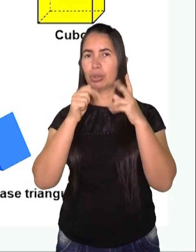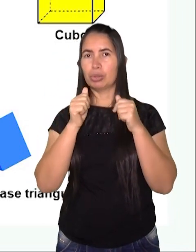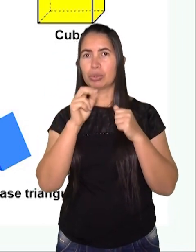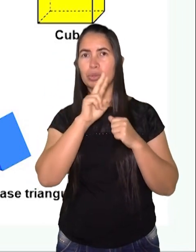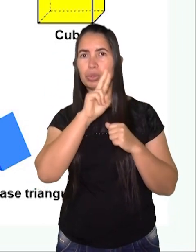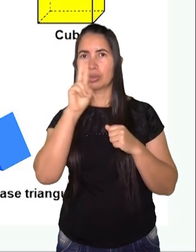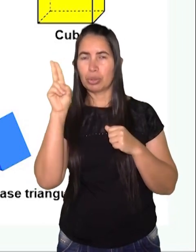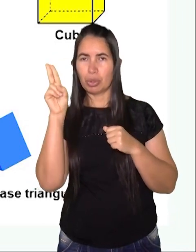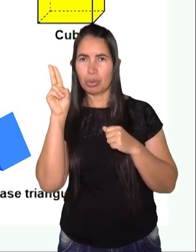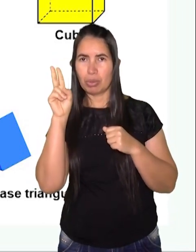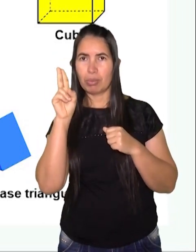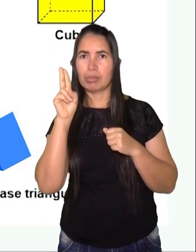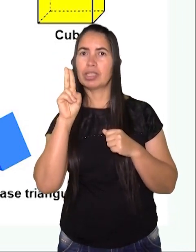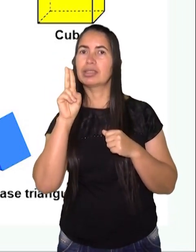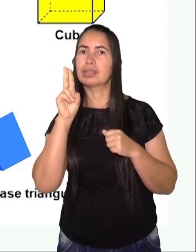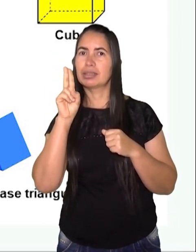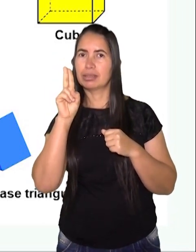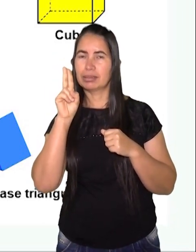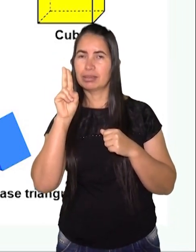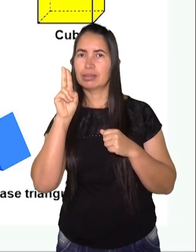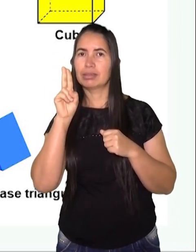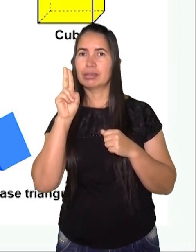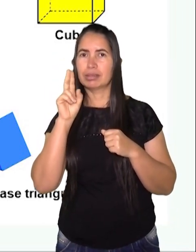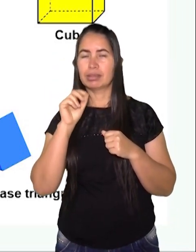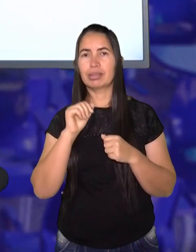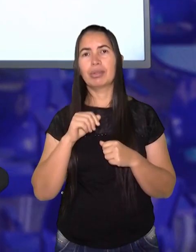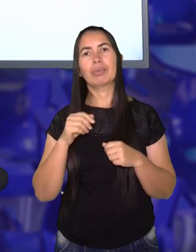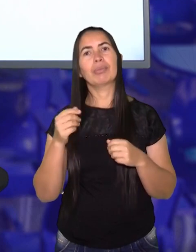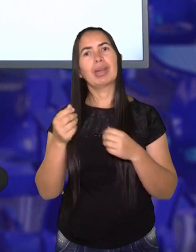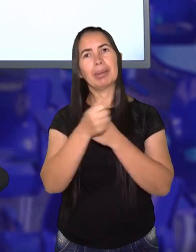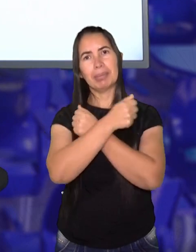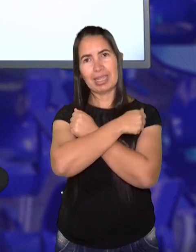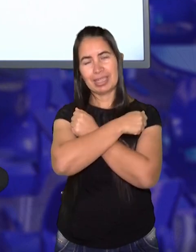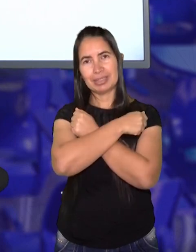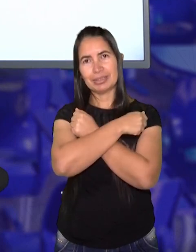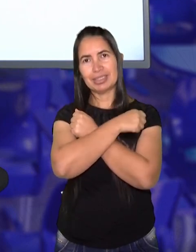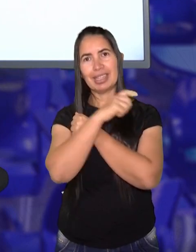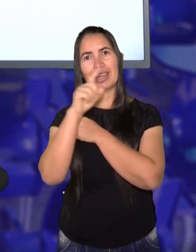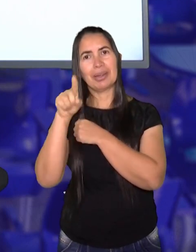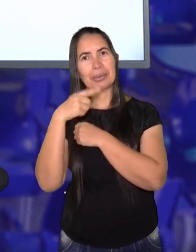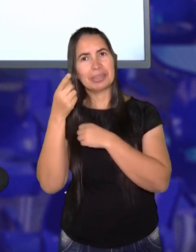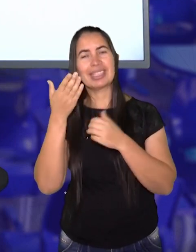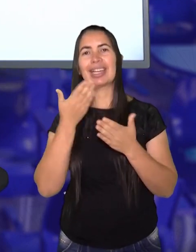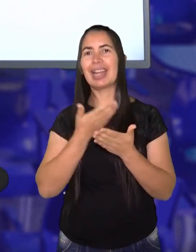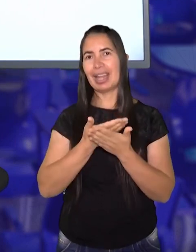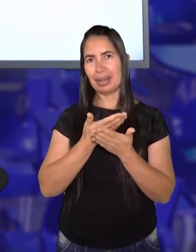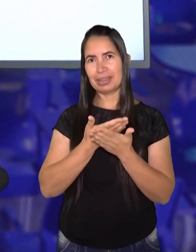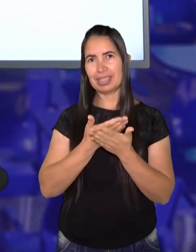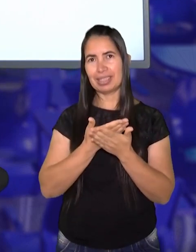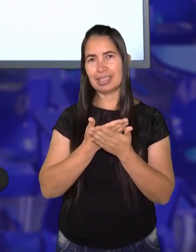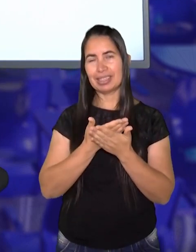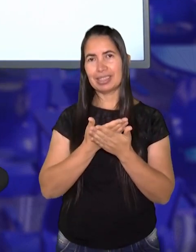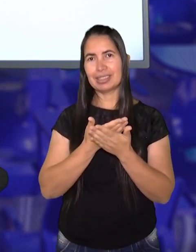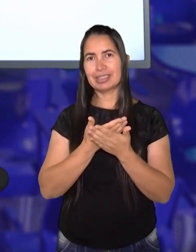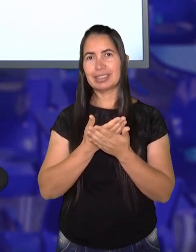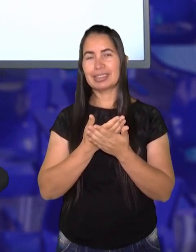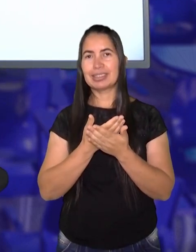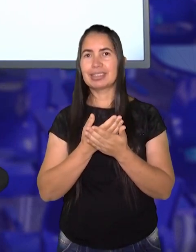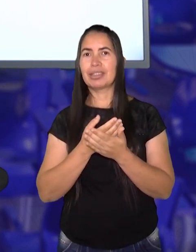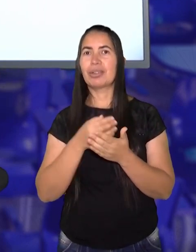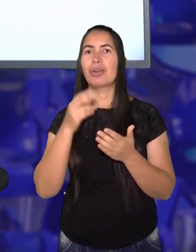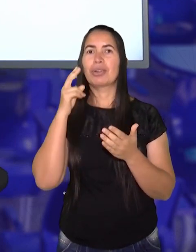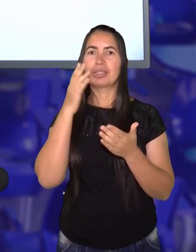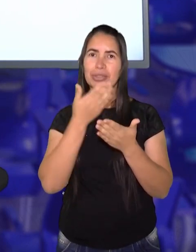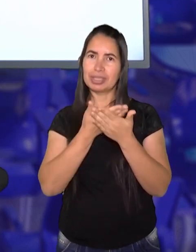Ampliando o vocabulário de vocês. E um abraço. Até a próxima aula. Vamos